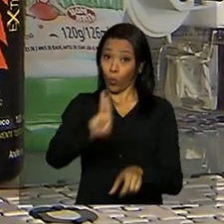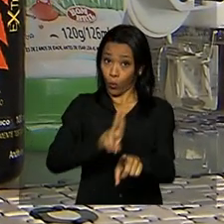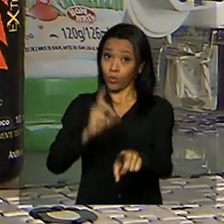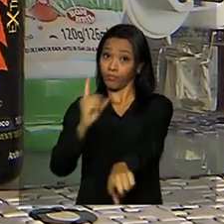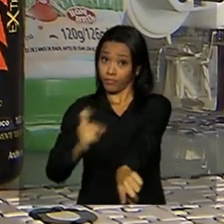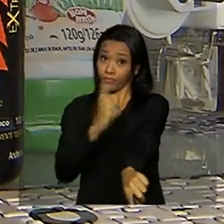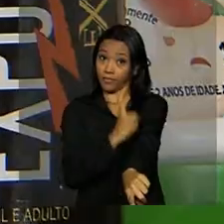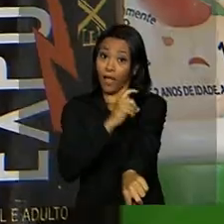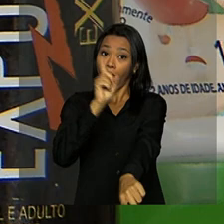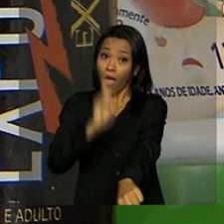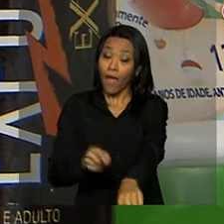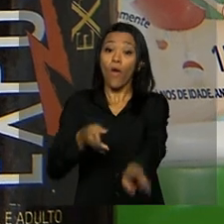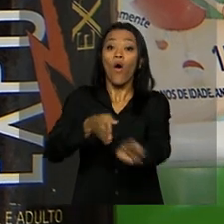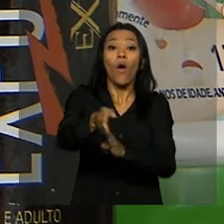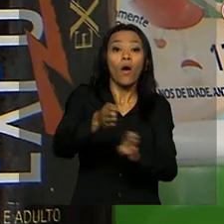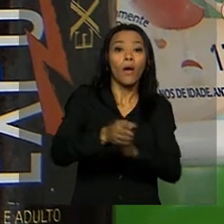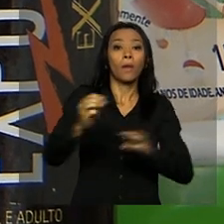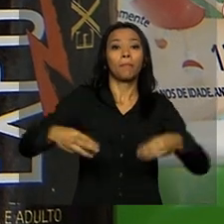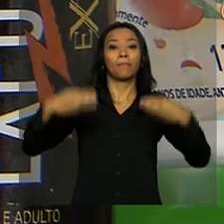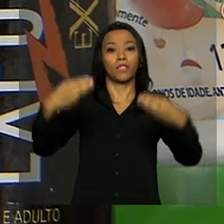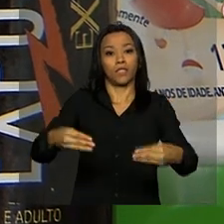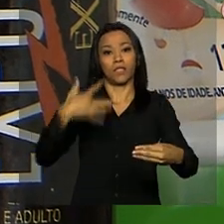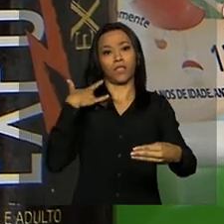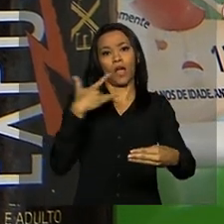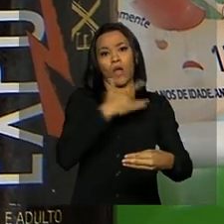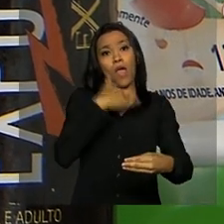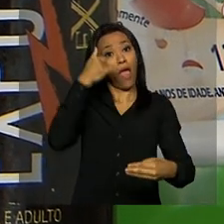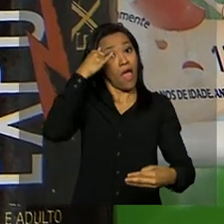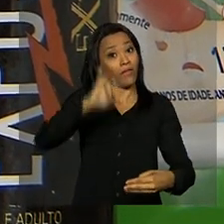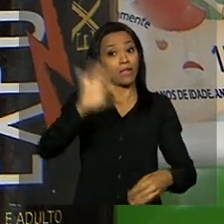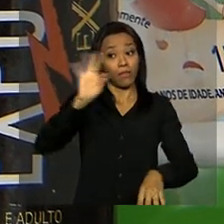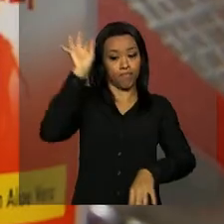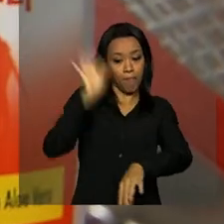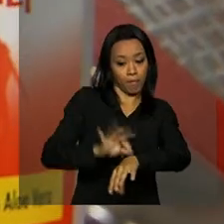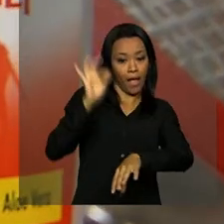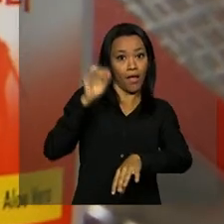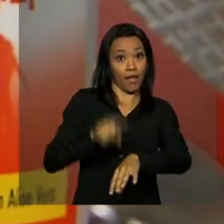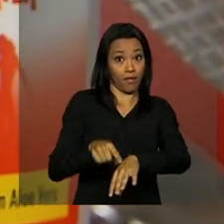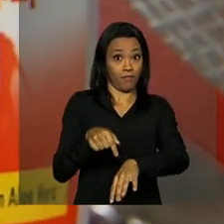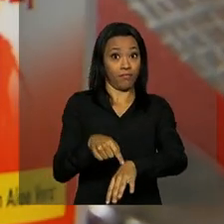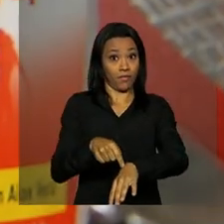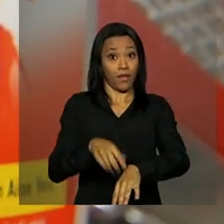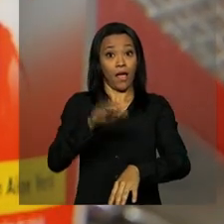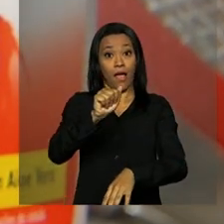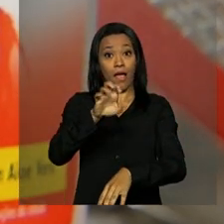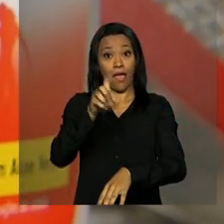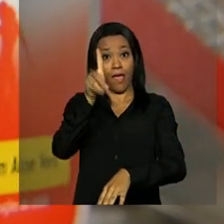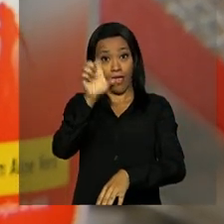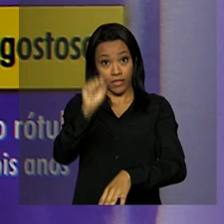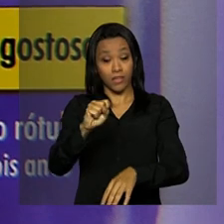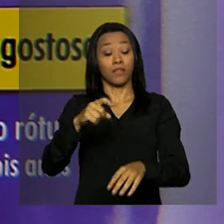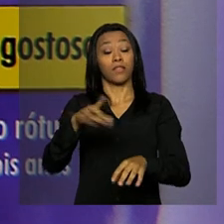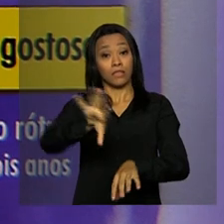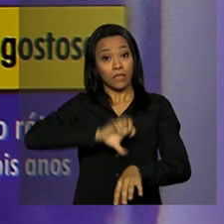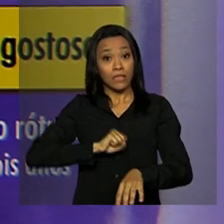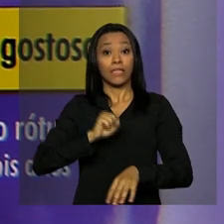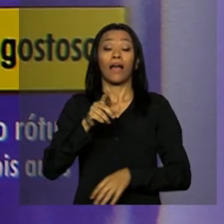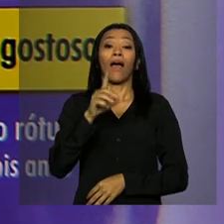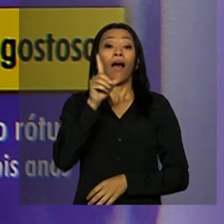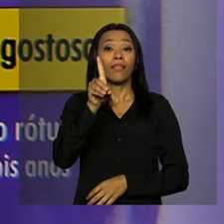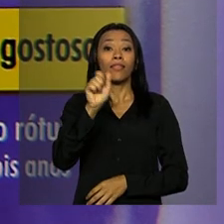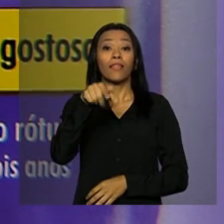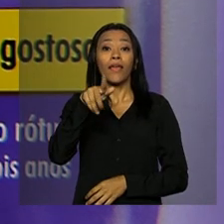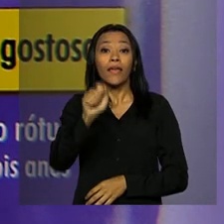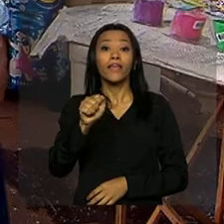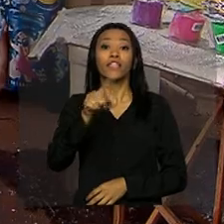recomendações do Ministério da Saúde para evitar as picadas do mosquito Aedes aegypti, que transmite a dengue, chikungunya